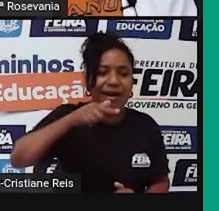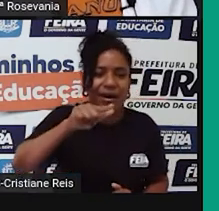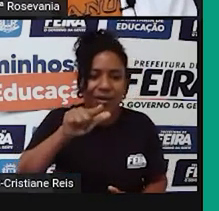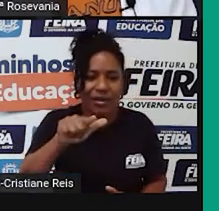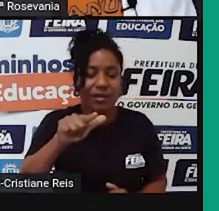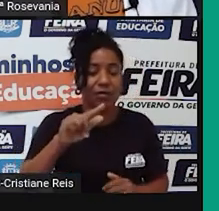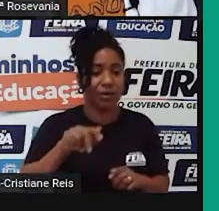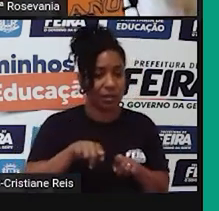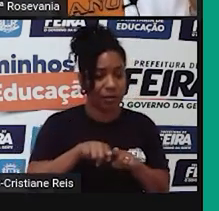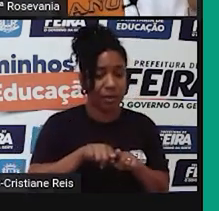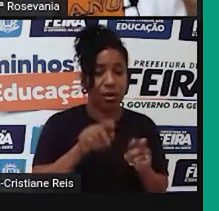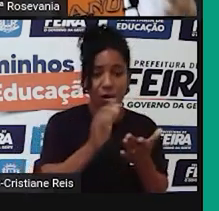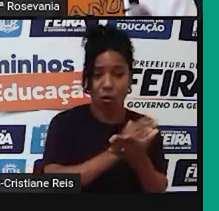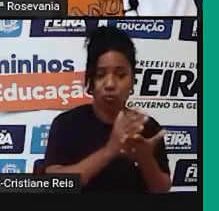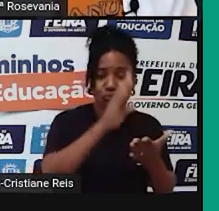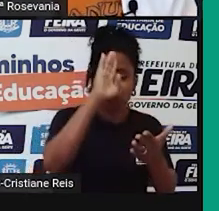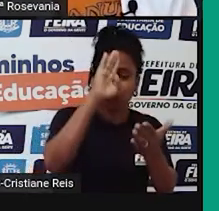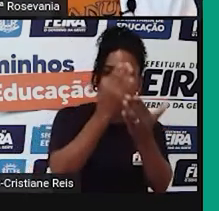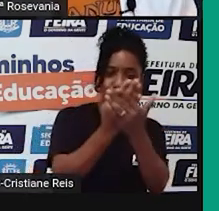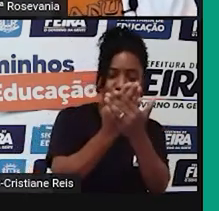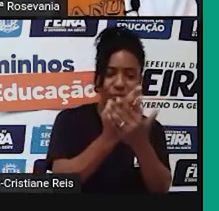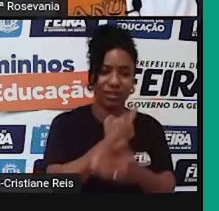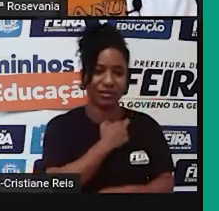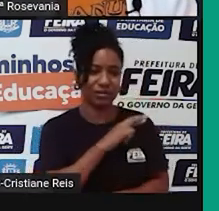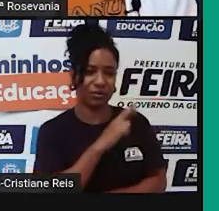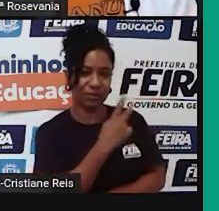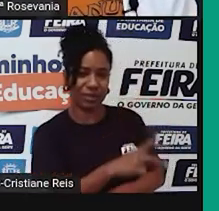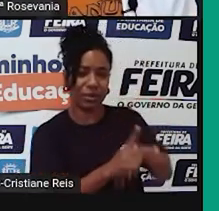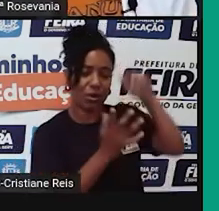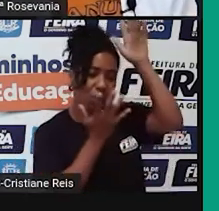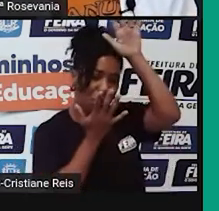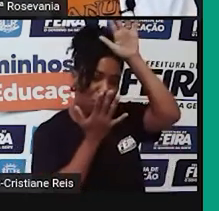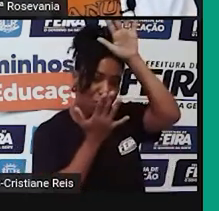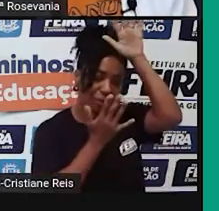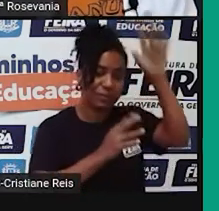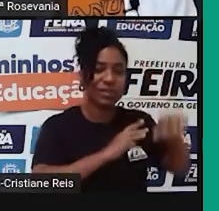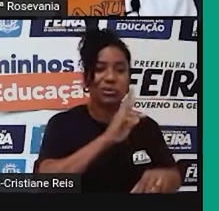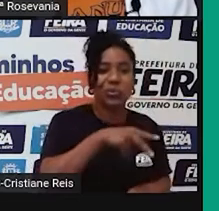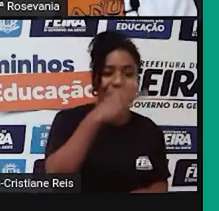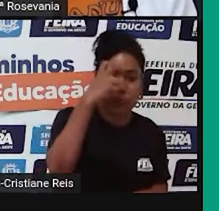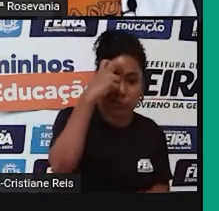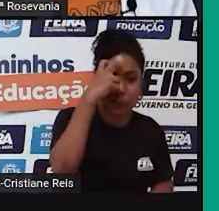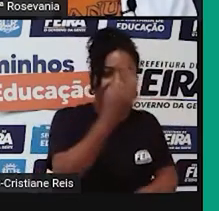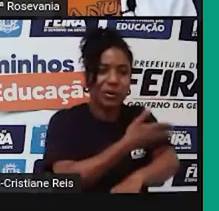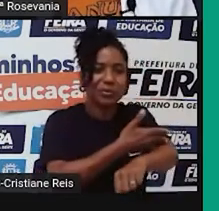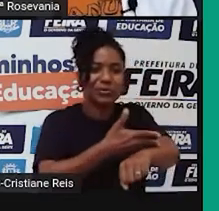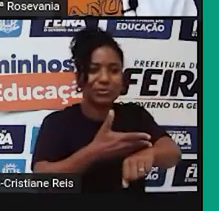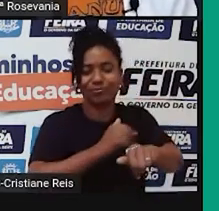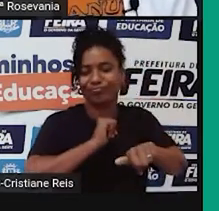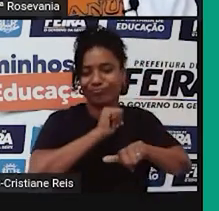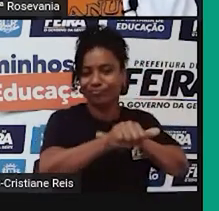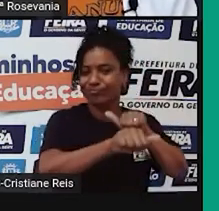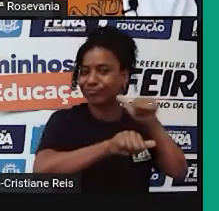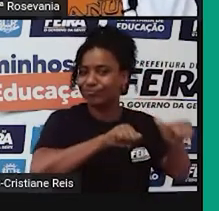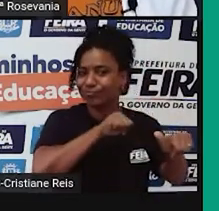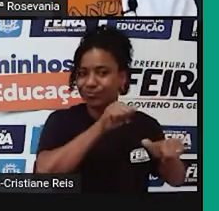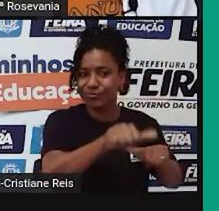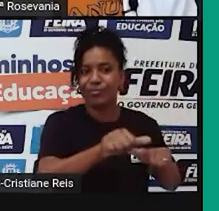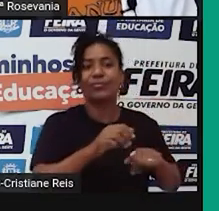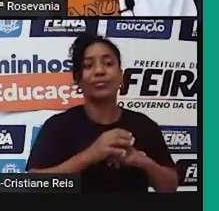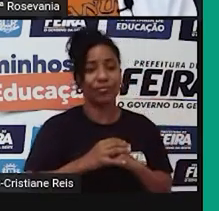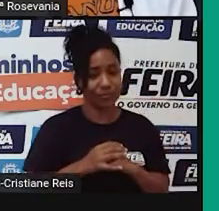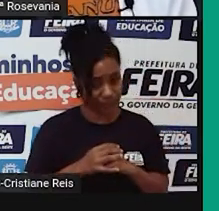religiosas, acabou mudando hábitos culturais, né, que os povos indígenas tiveram. Então, essa